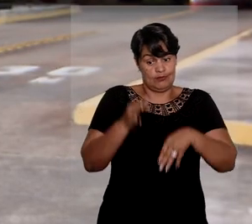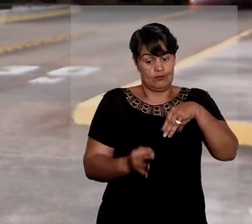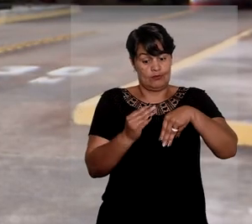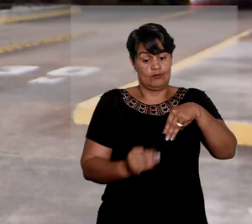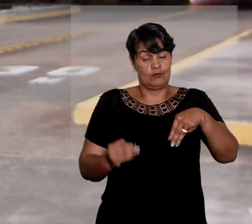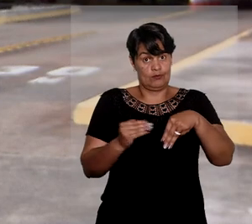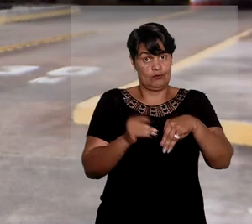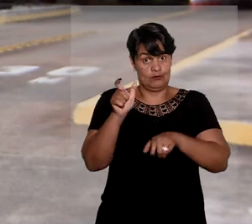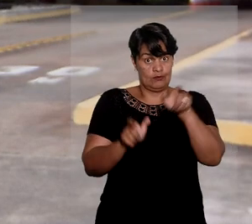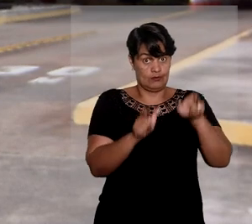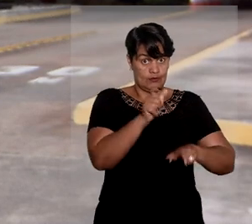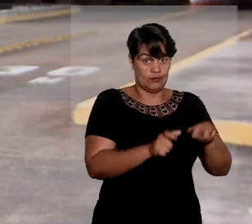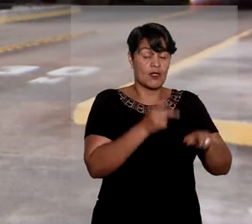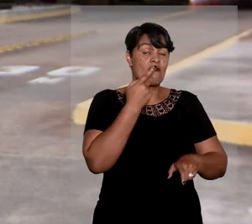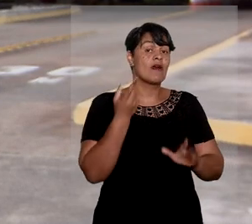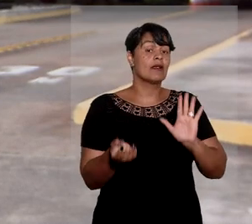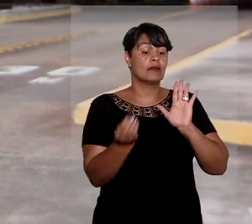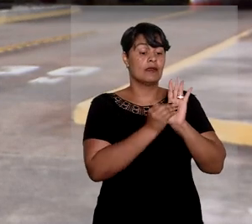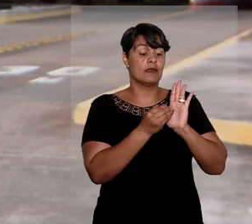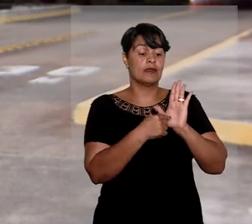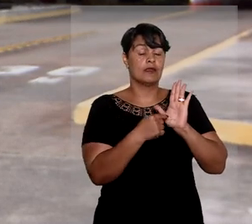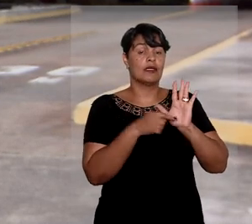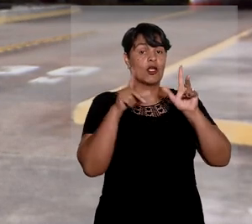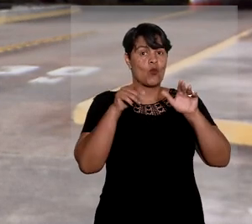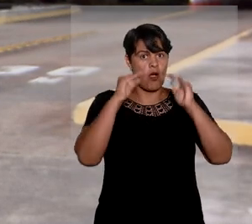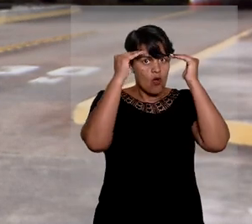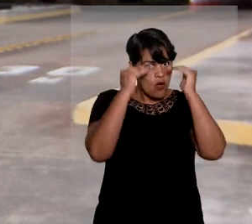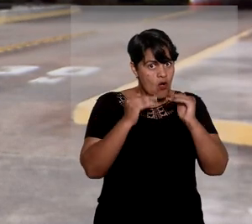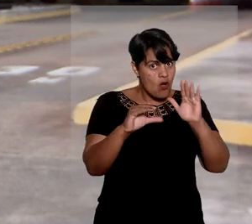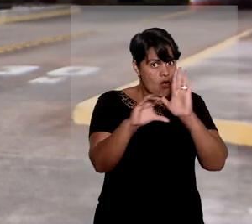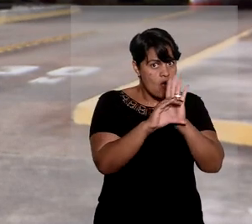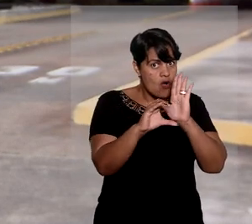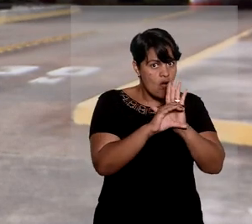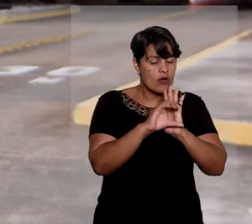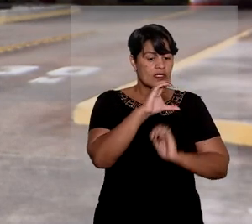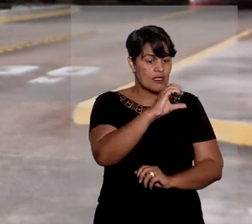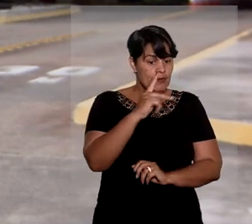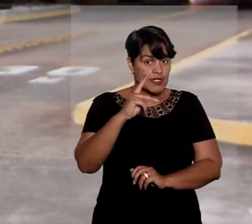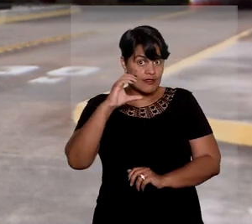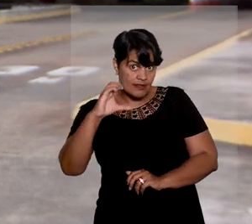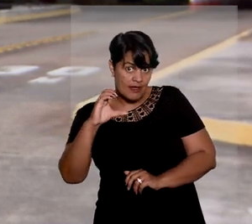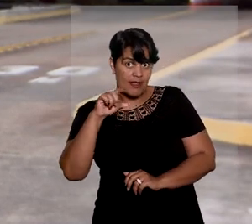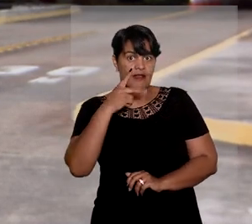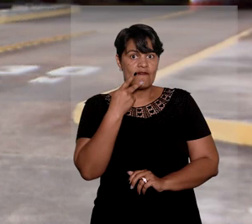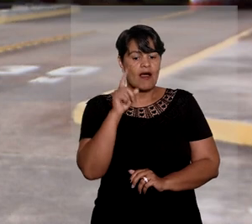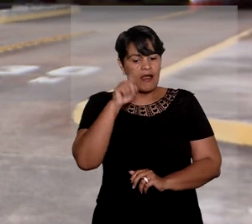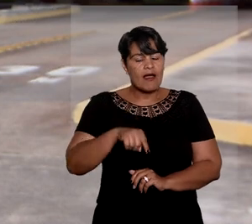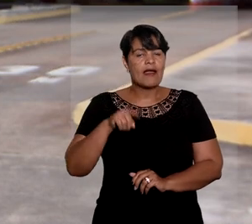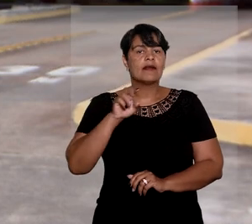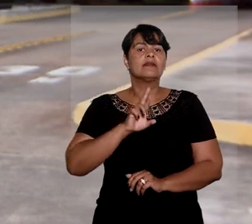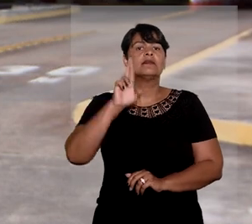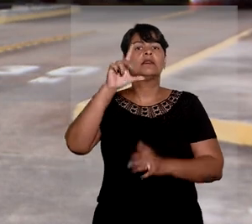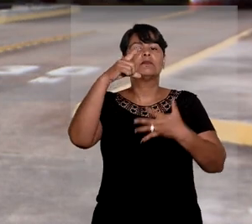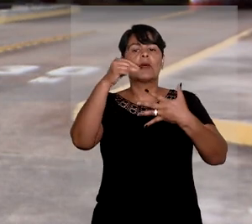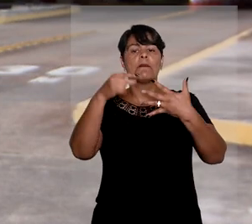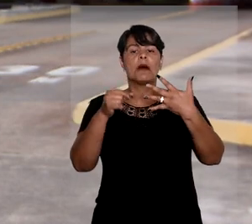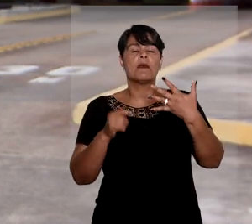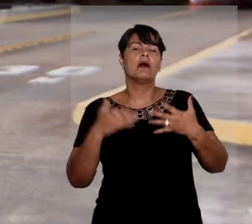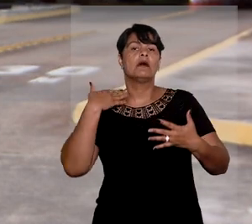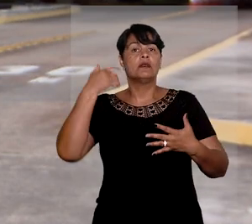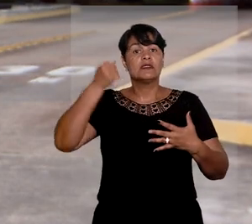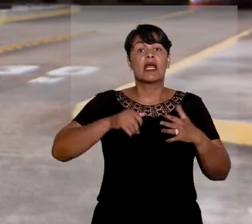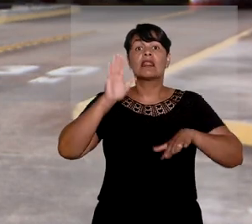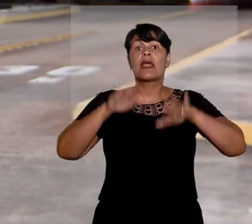essa retribuição, conforme o Código de Processo Civil, é fixada pelo magistrado com base em critérios como a situação dos bens e as